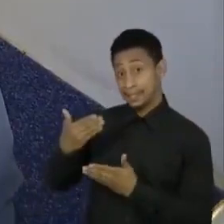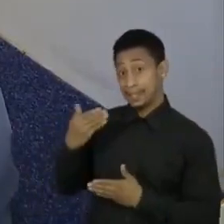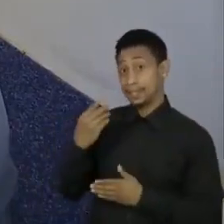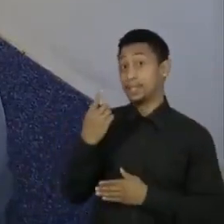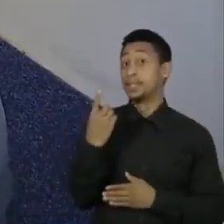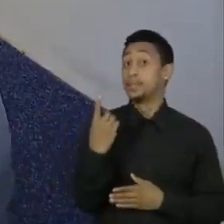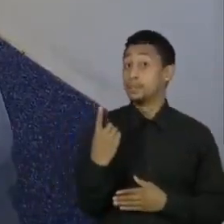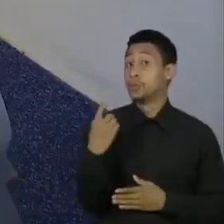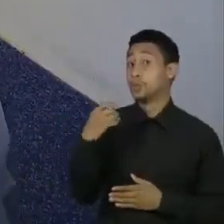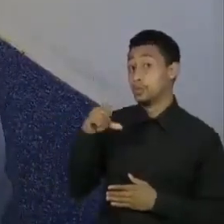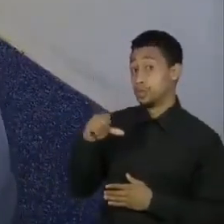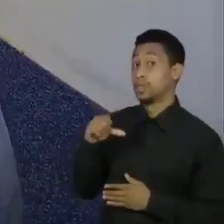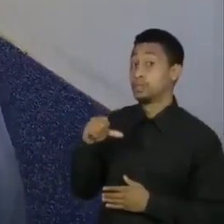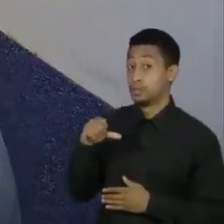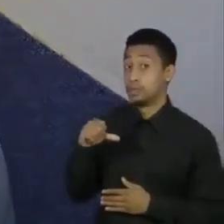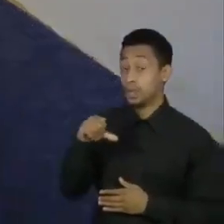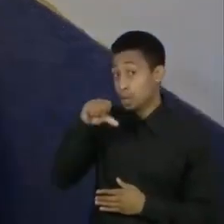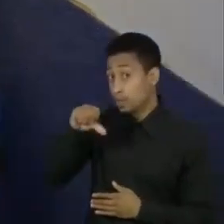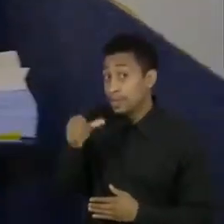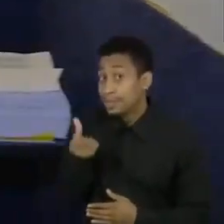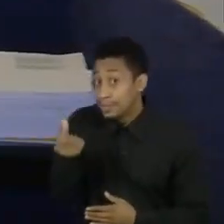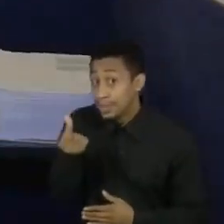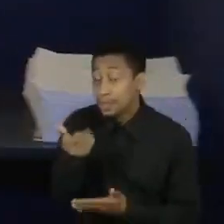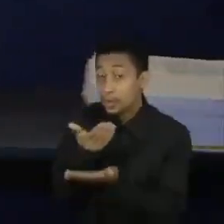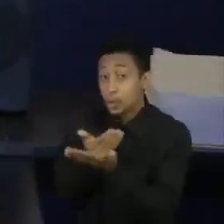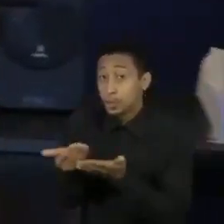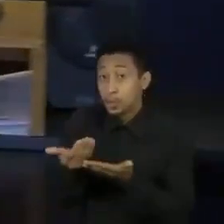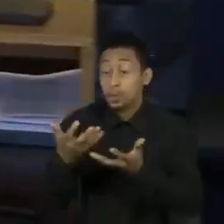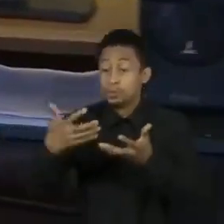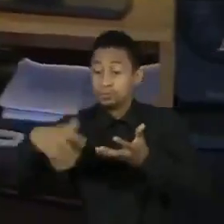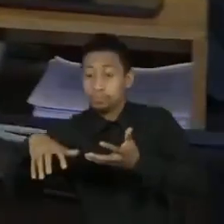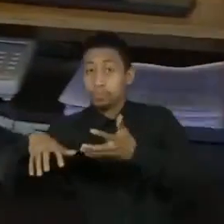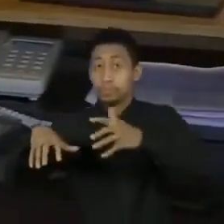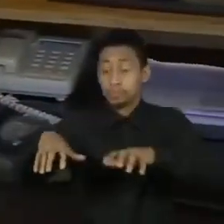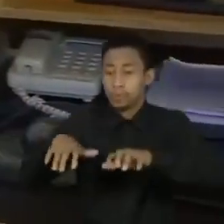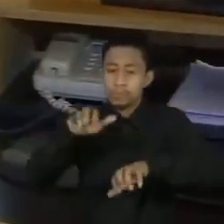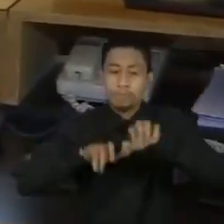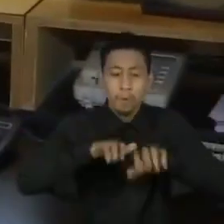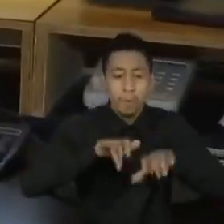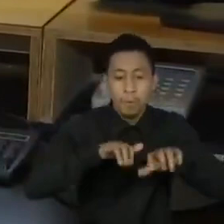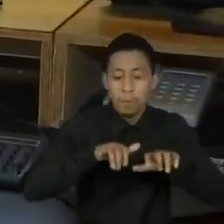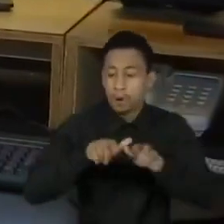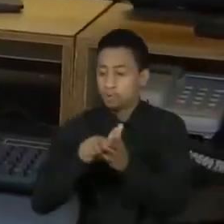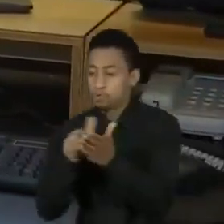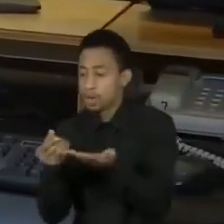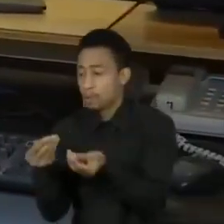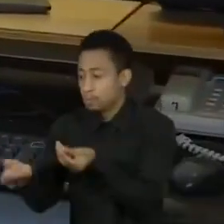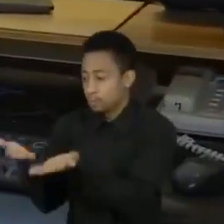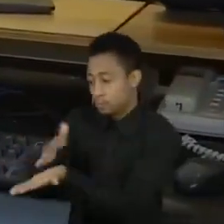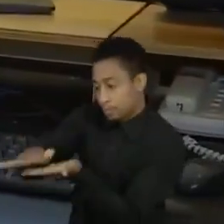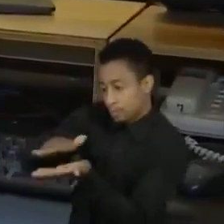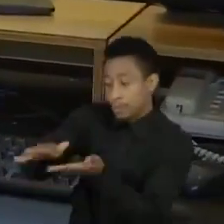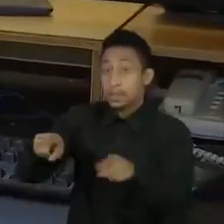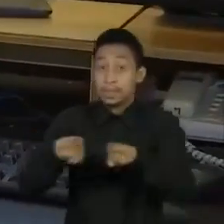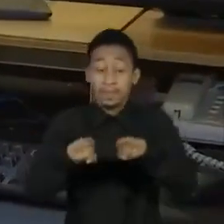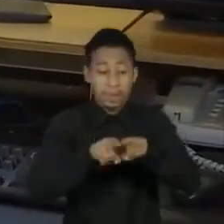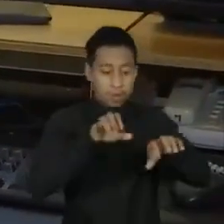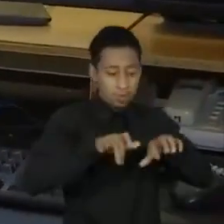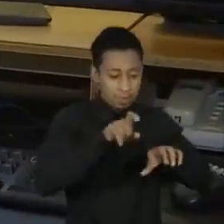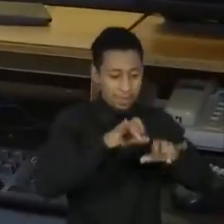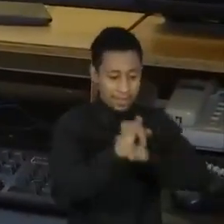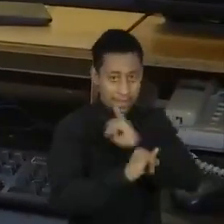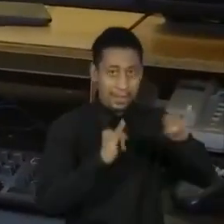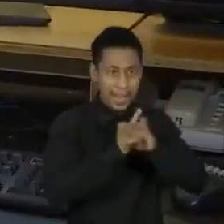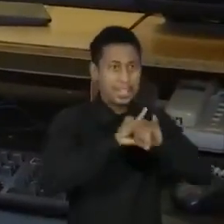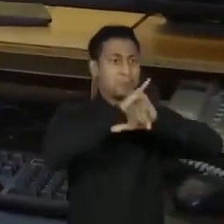1996 que a publicação em papel começou a dividir espaço com os meios digitais. Para continuar informando com ainda mais rapidez,